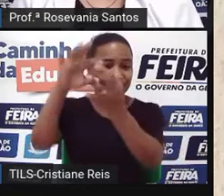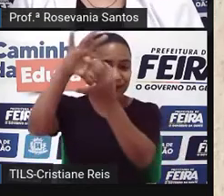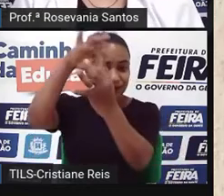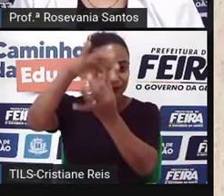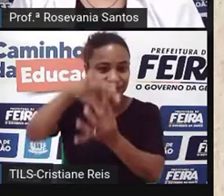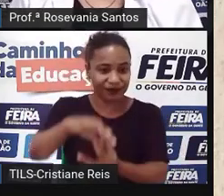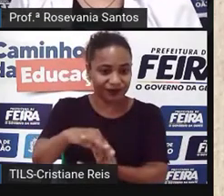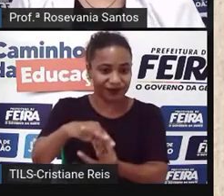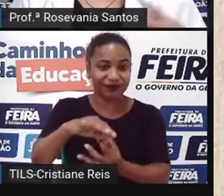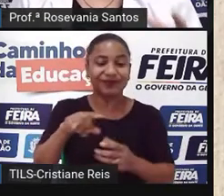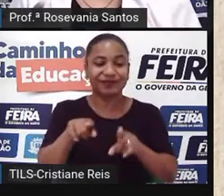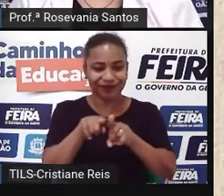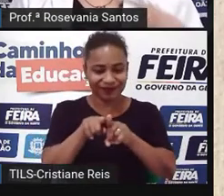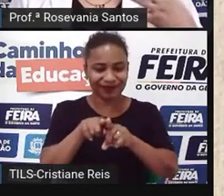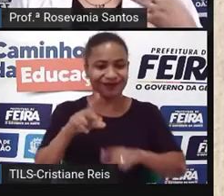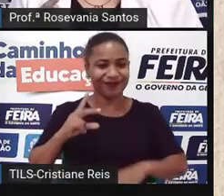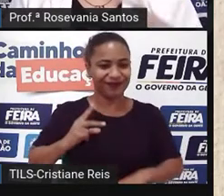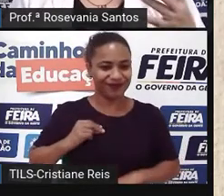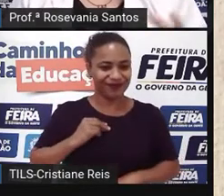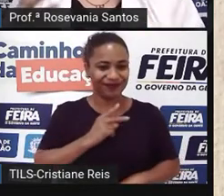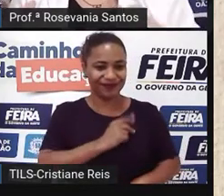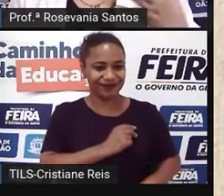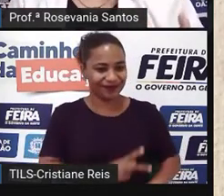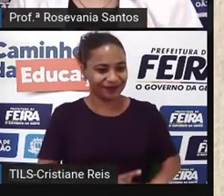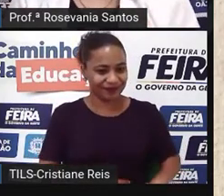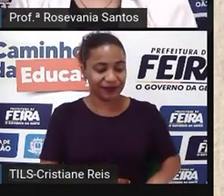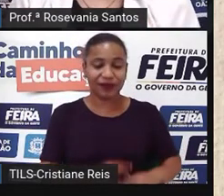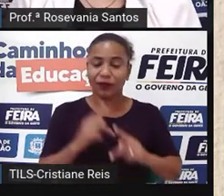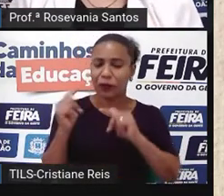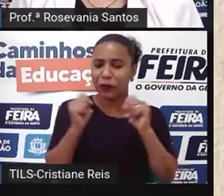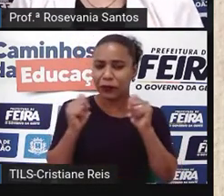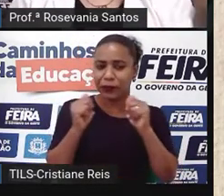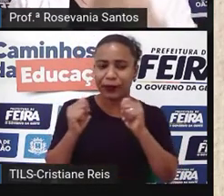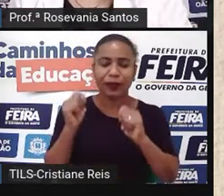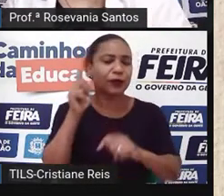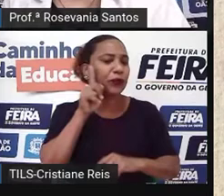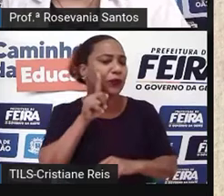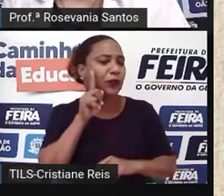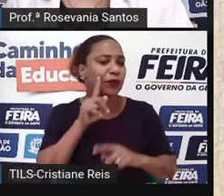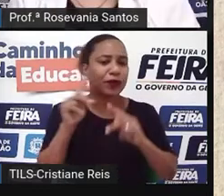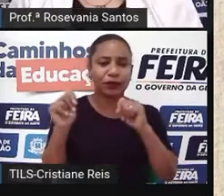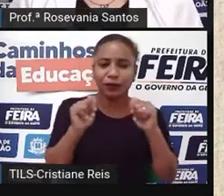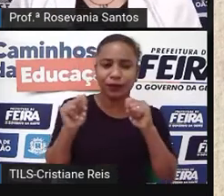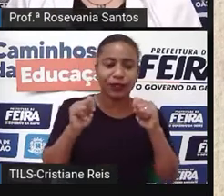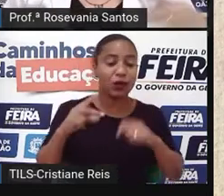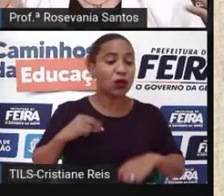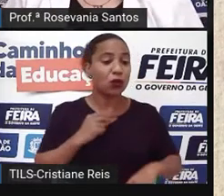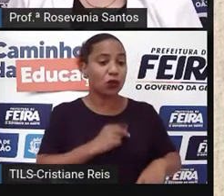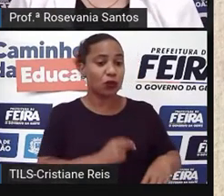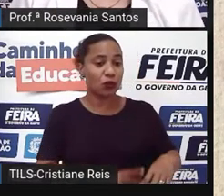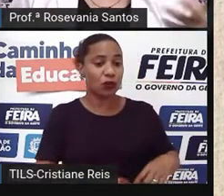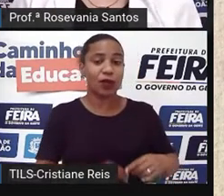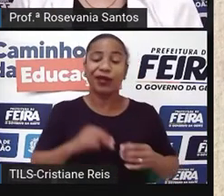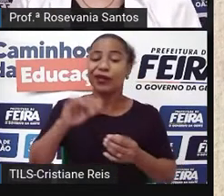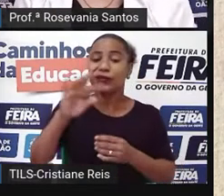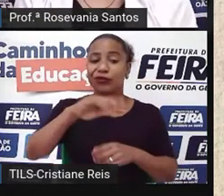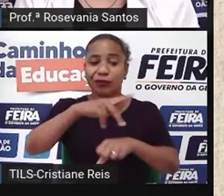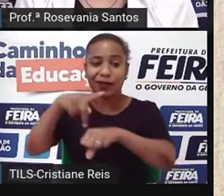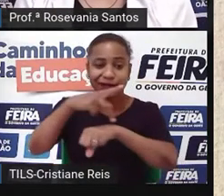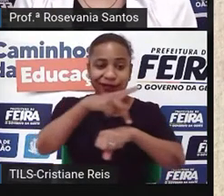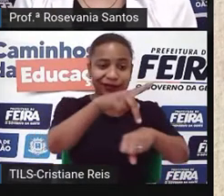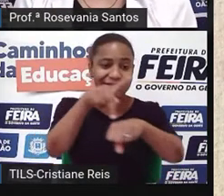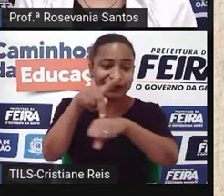essa interferência, então nós vamos falar um pouco sobre a economia, né, desses países interferindo, né, no espaço mundial e também,